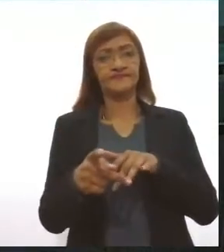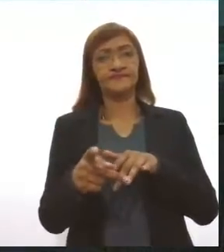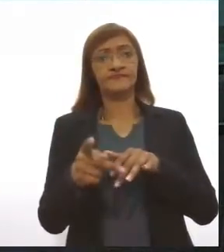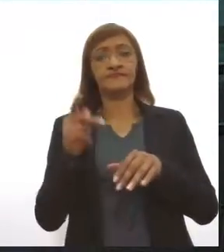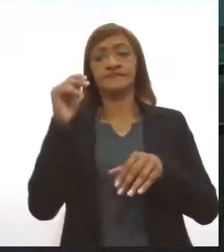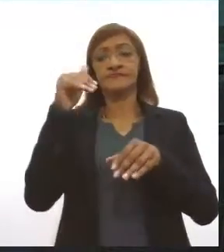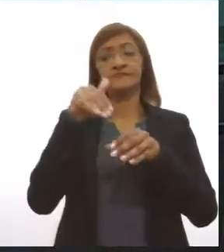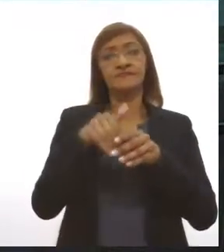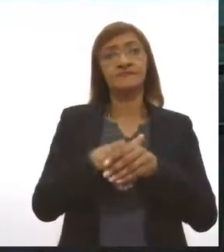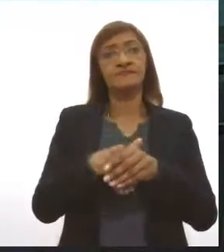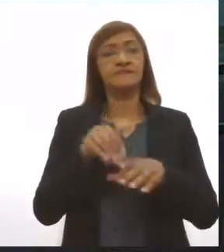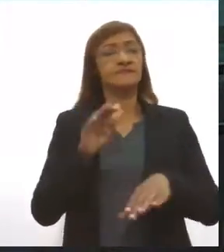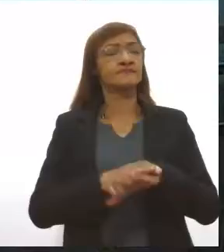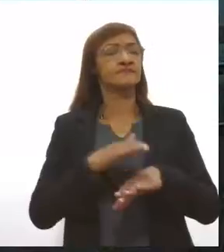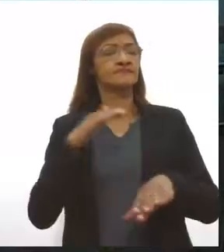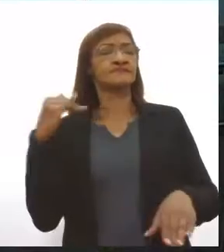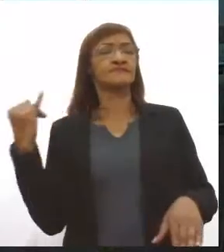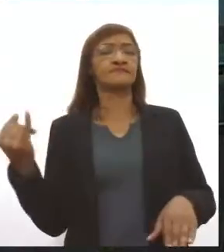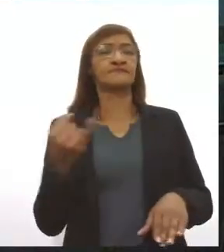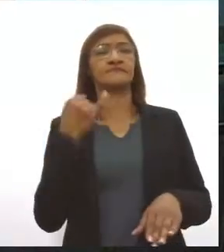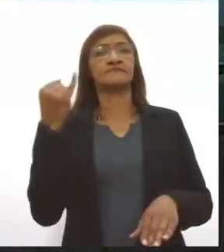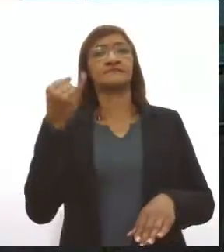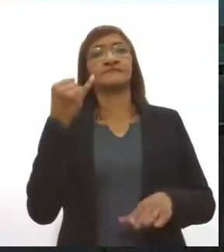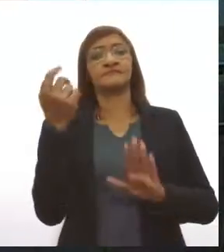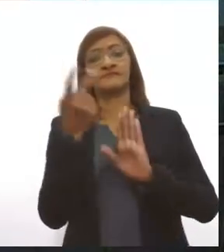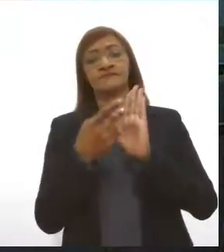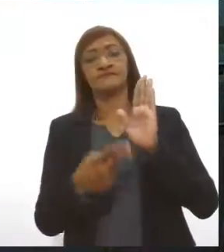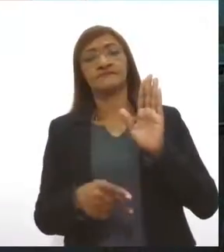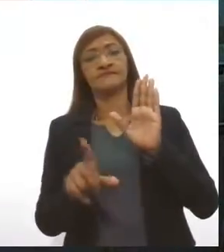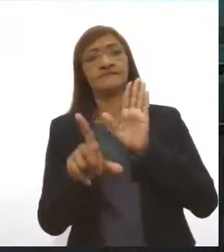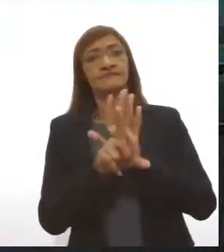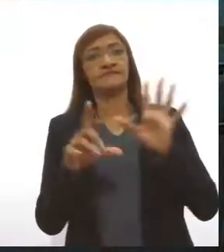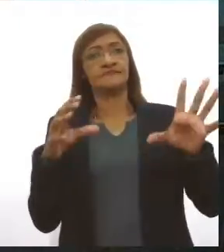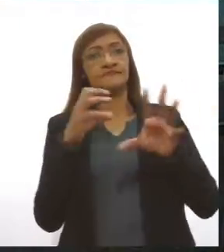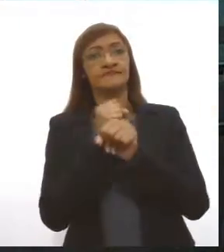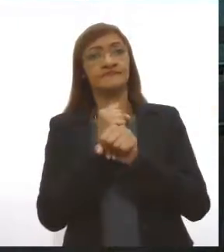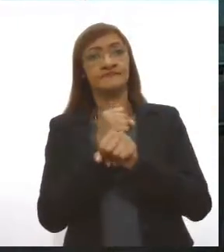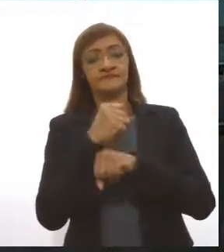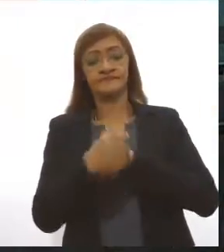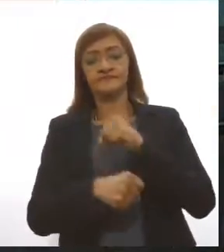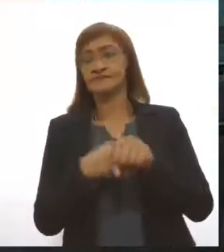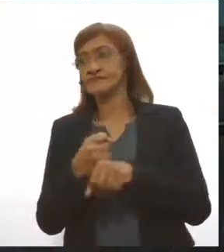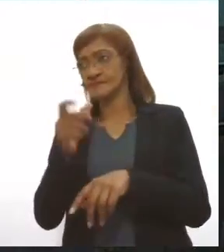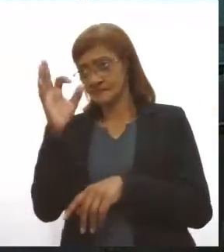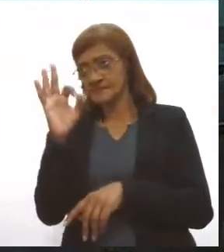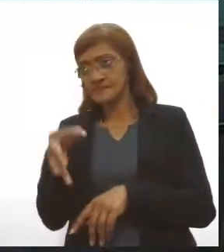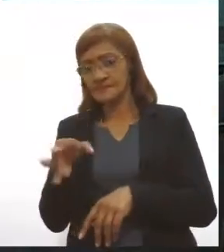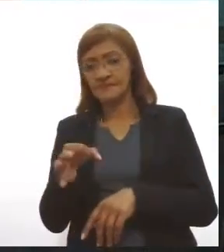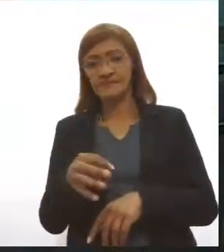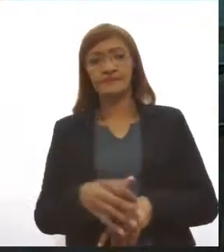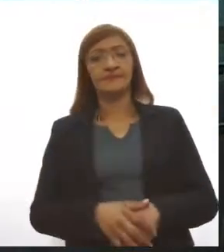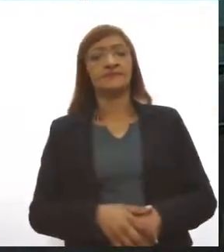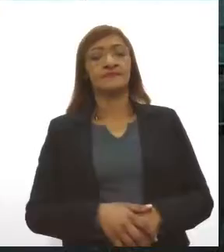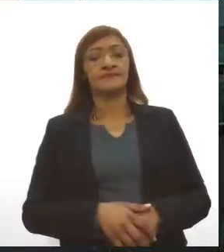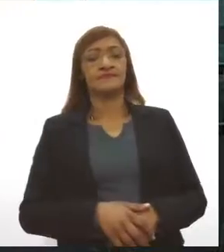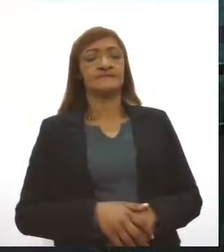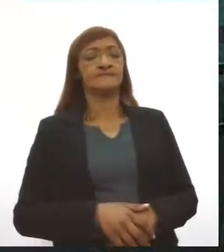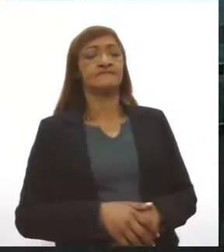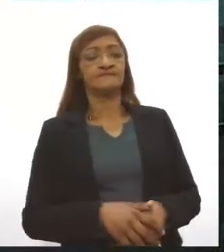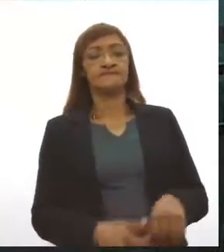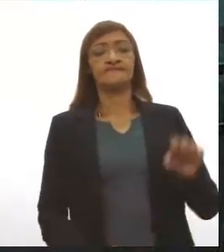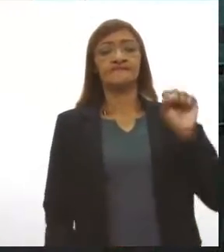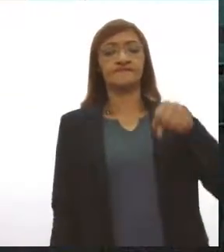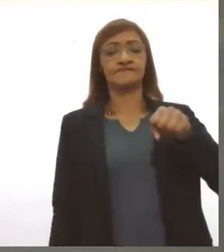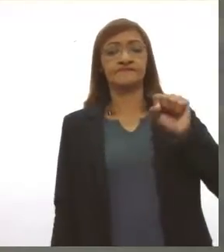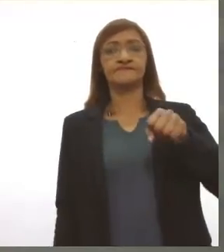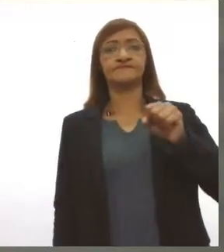importantes projetos do ano legislativo, que é a lei orçamentária anual. Não isso, Júnior Matos? Isso mesmo, Tiago. Boa tarde